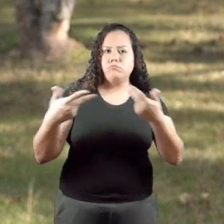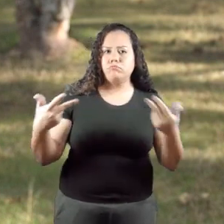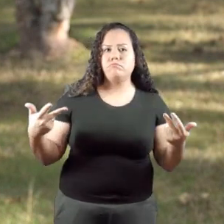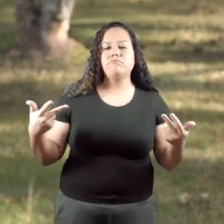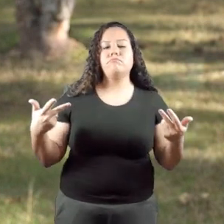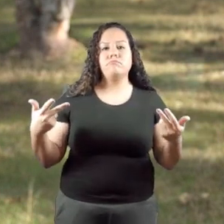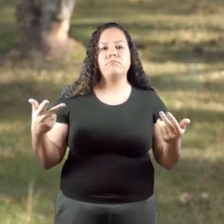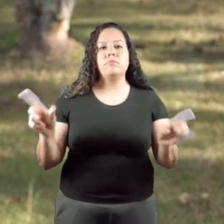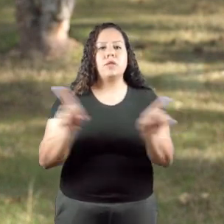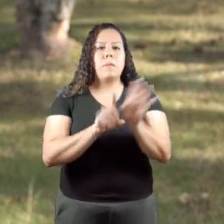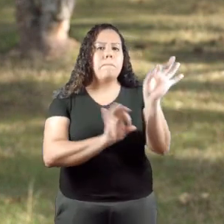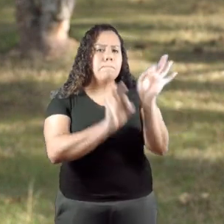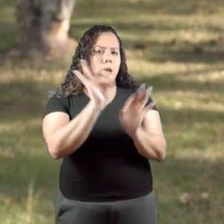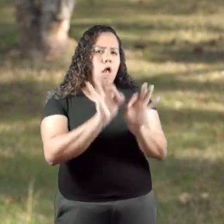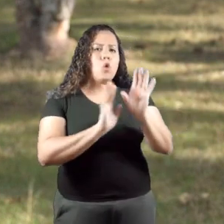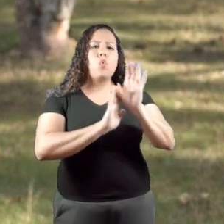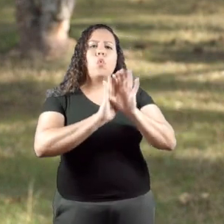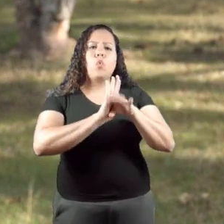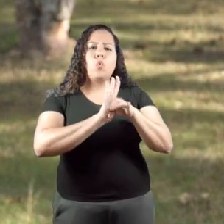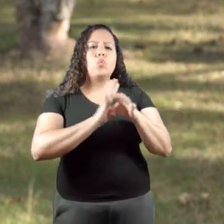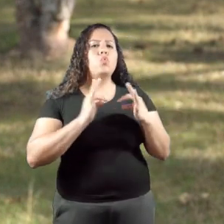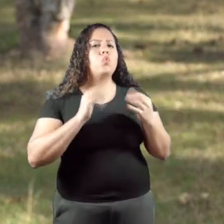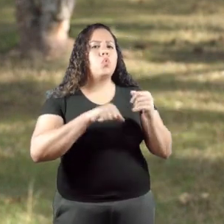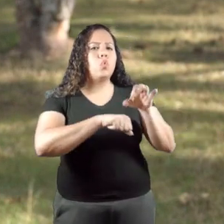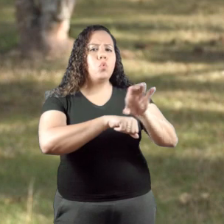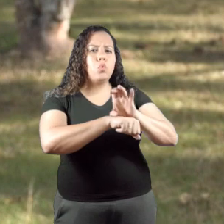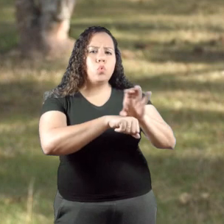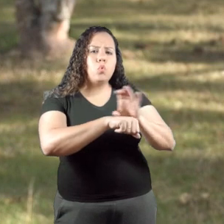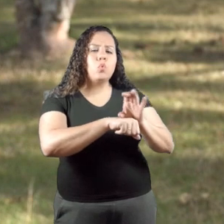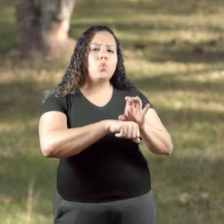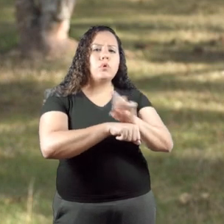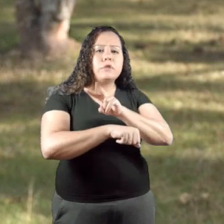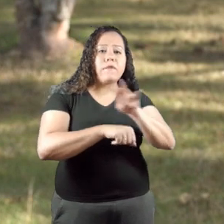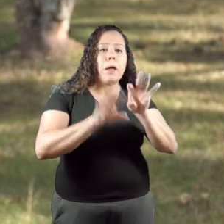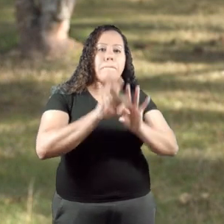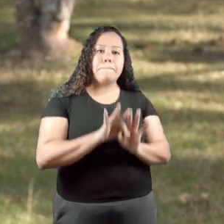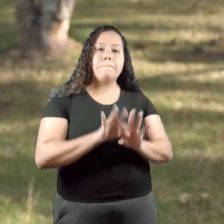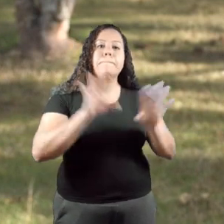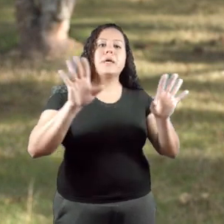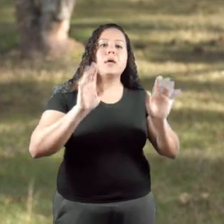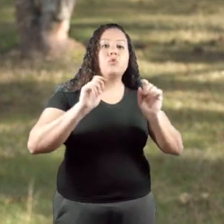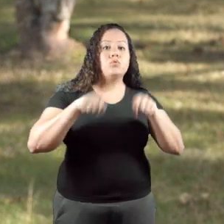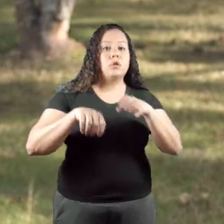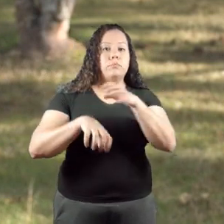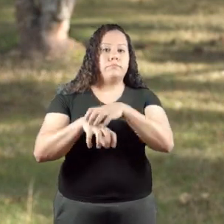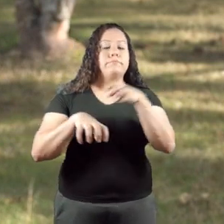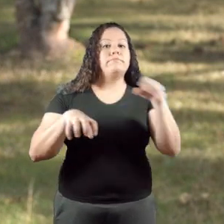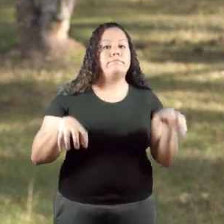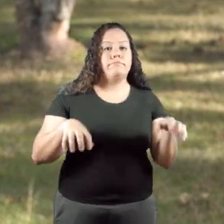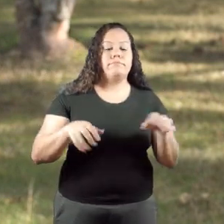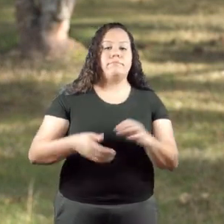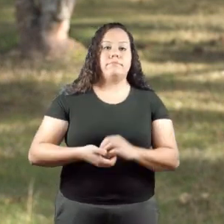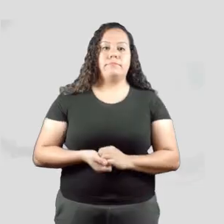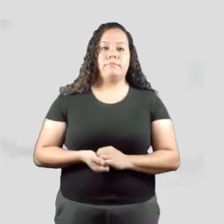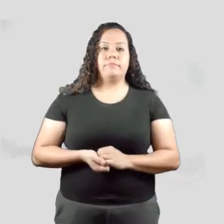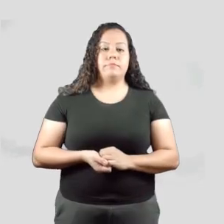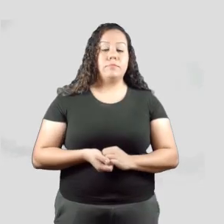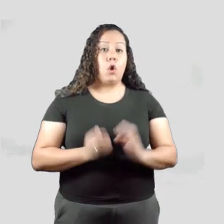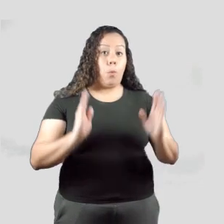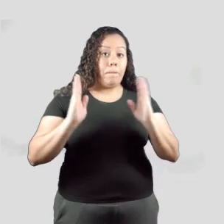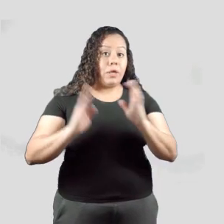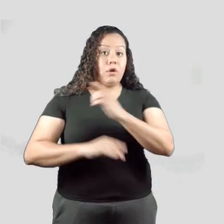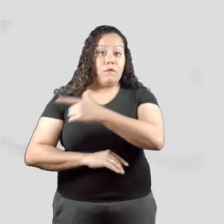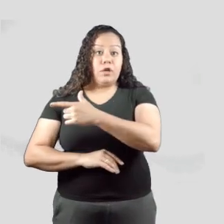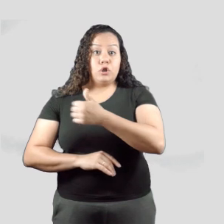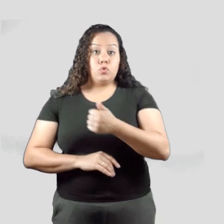e todo o plano de curso que o professor disponibilizará para a disciplina no formato remoto.